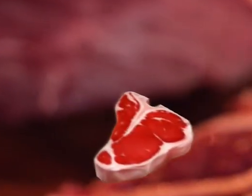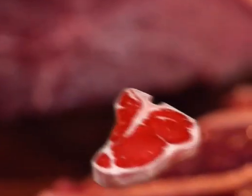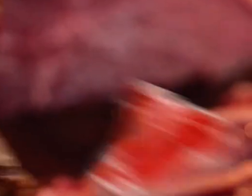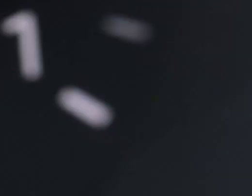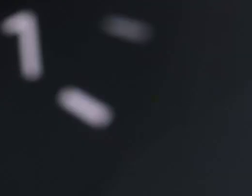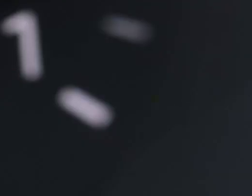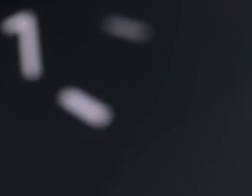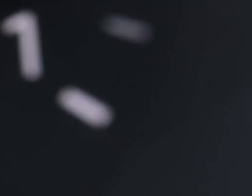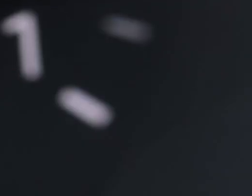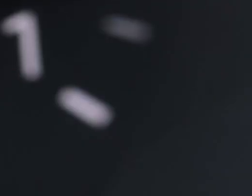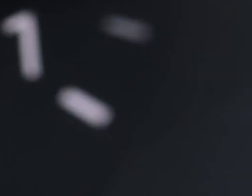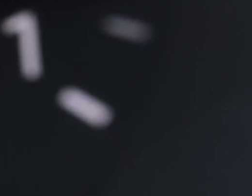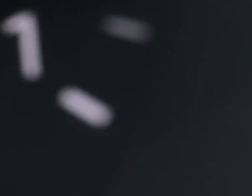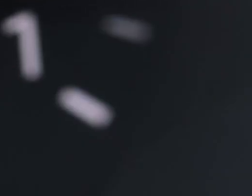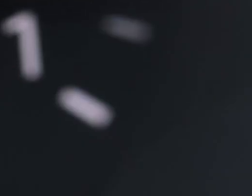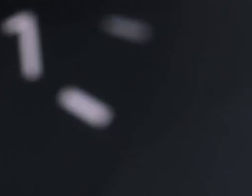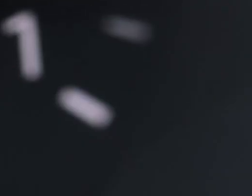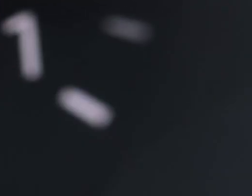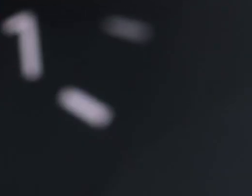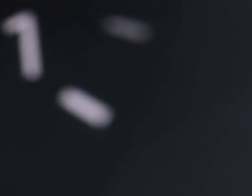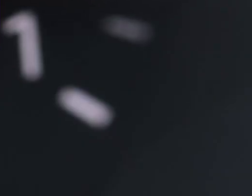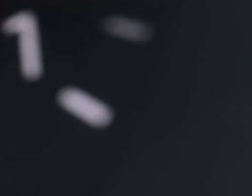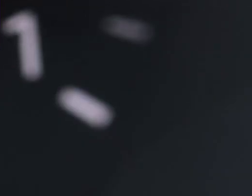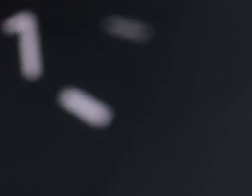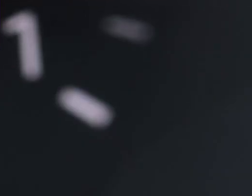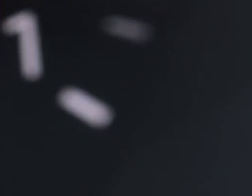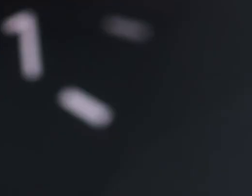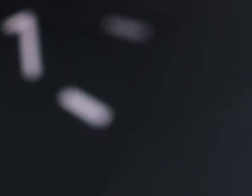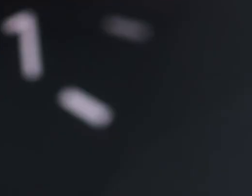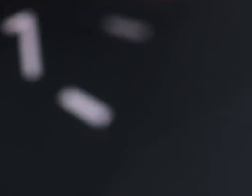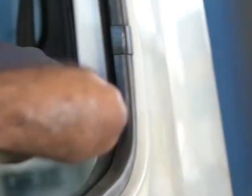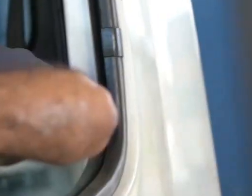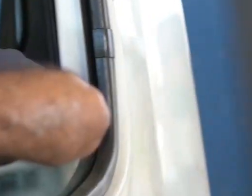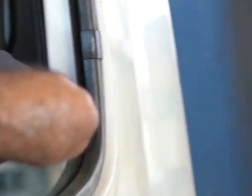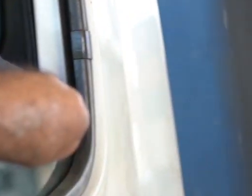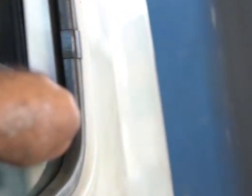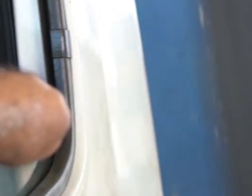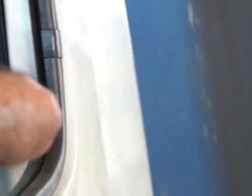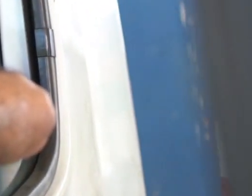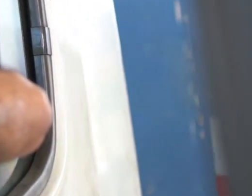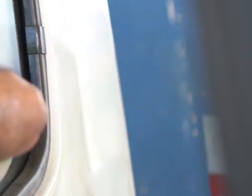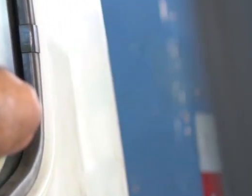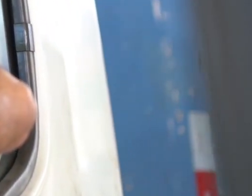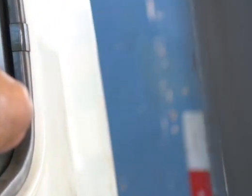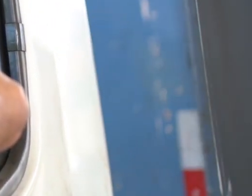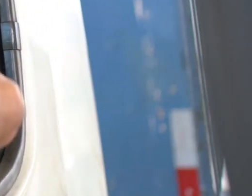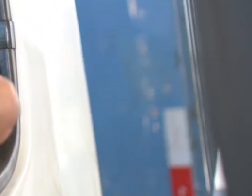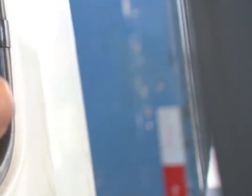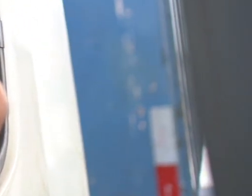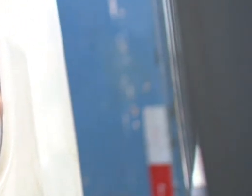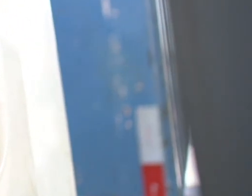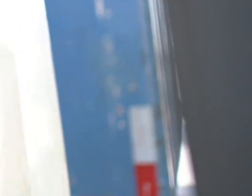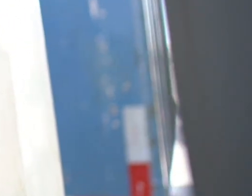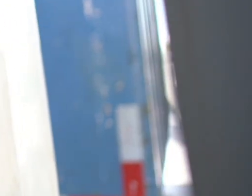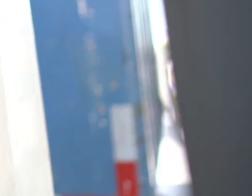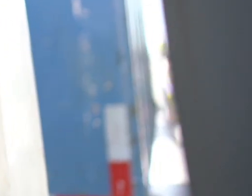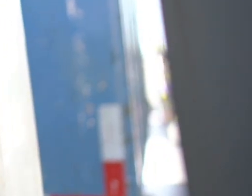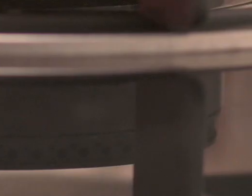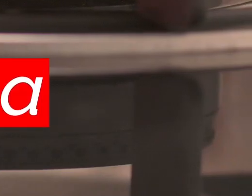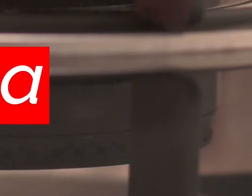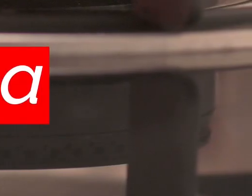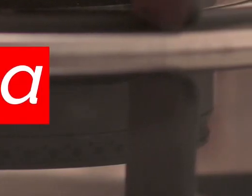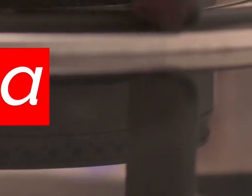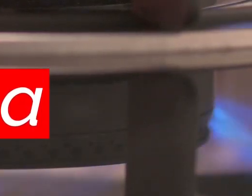caiu a gasolina já caiu isso todo mundo viu o diesel caiu o álcool